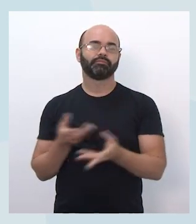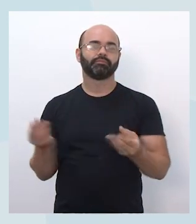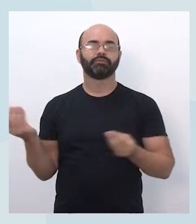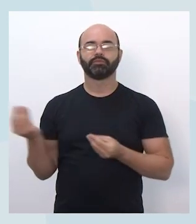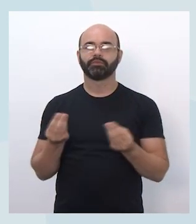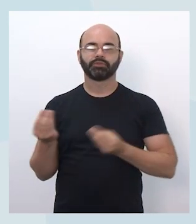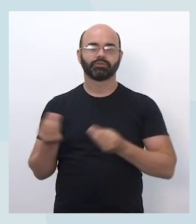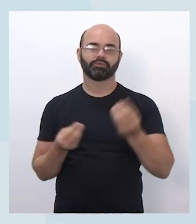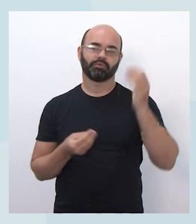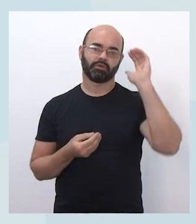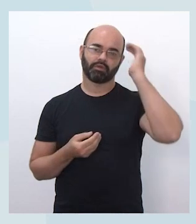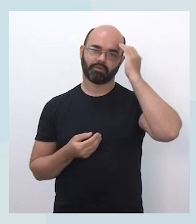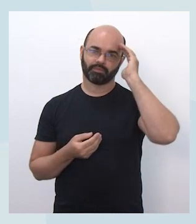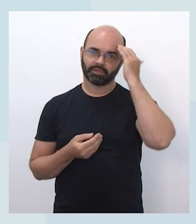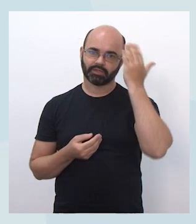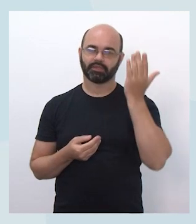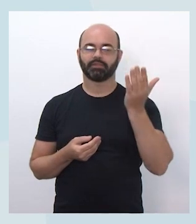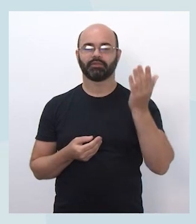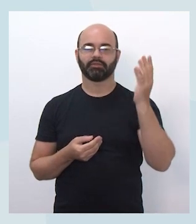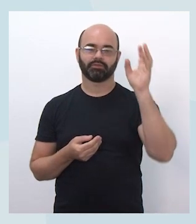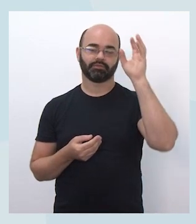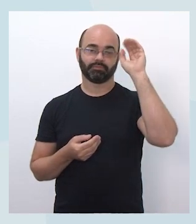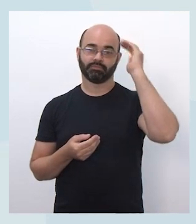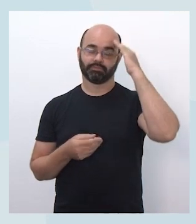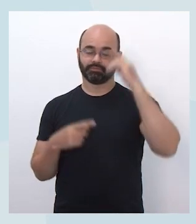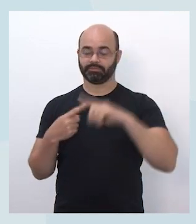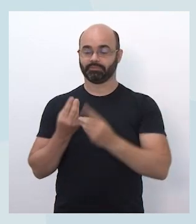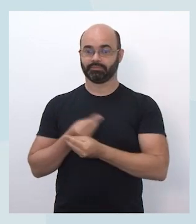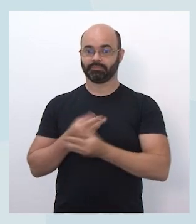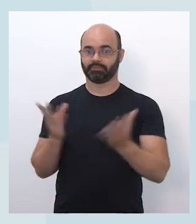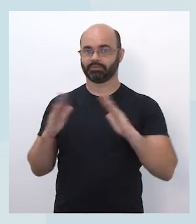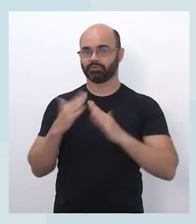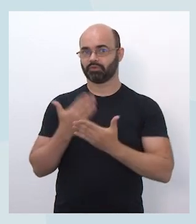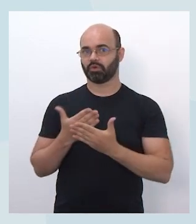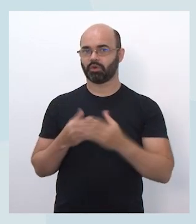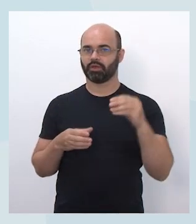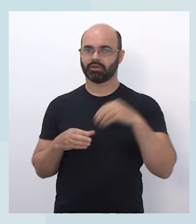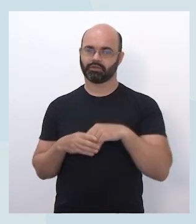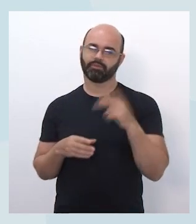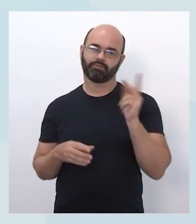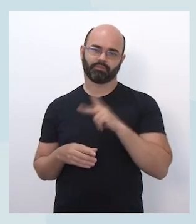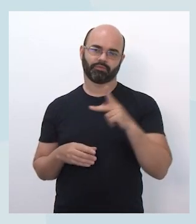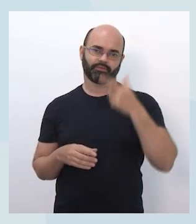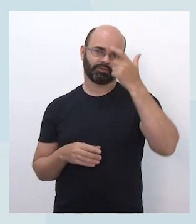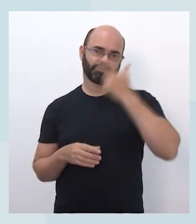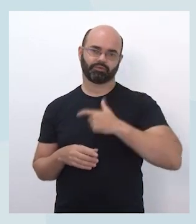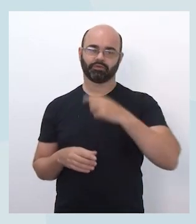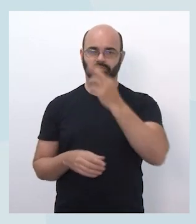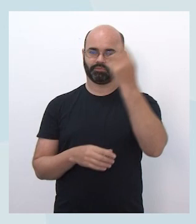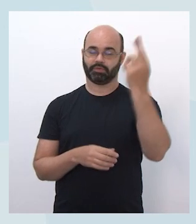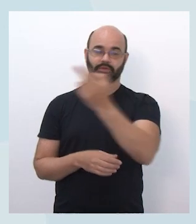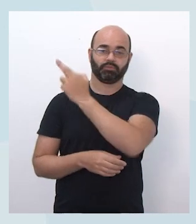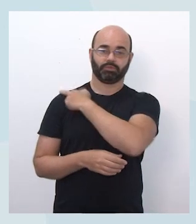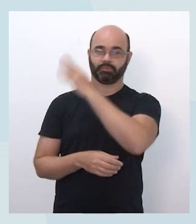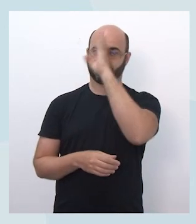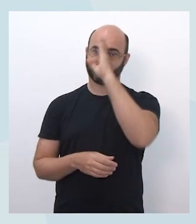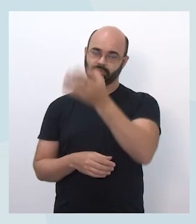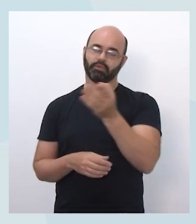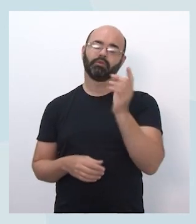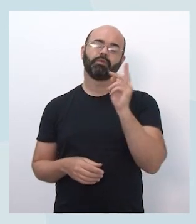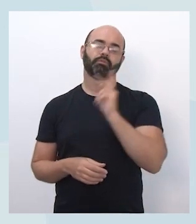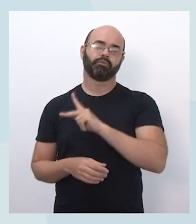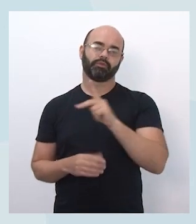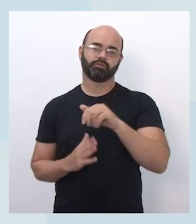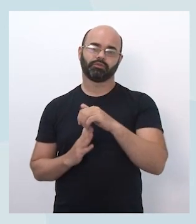possível, tendo em vista que os principais responsáveis pela distribuição dentro das escolas são o Trio Gestor e os professores de Tecnologias para o